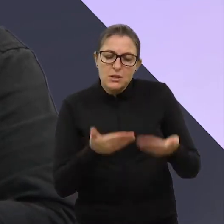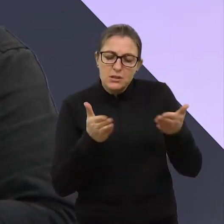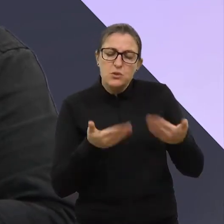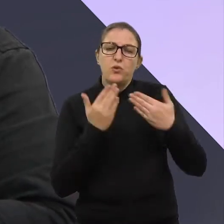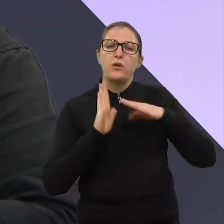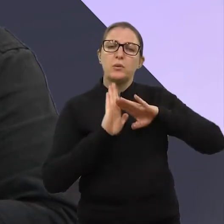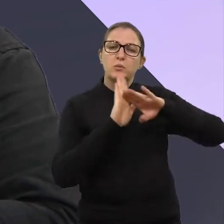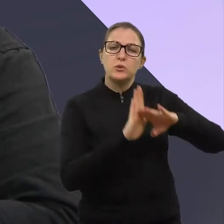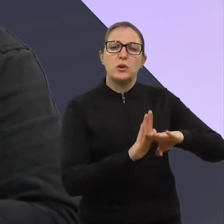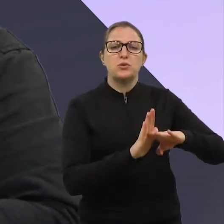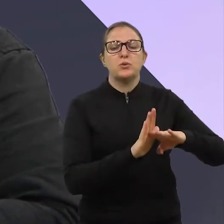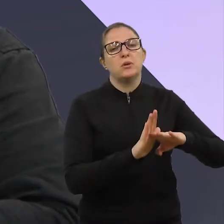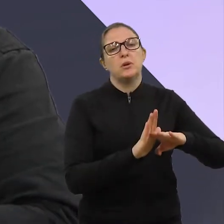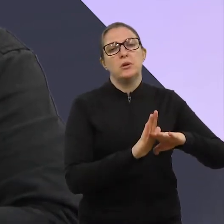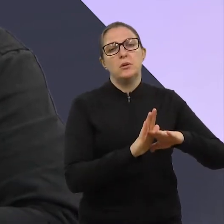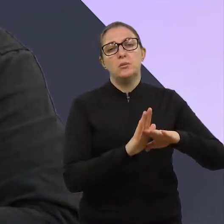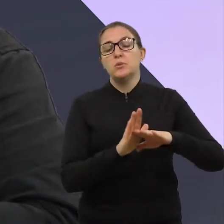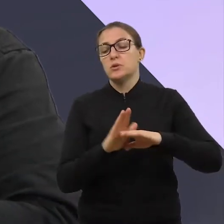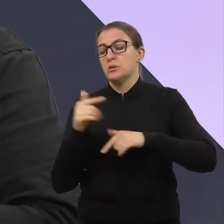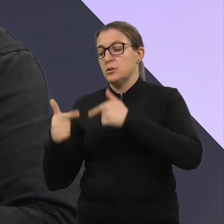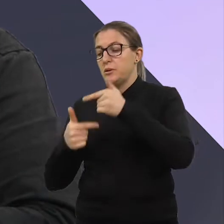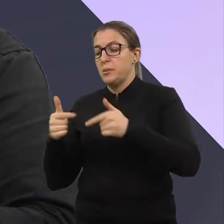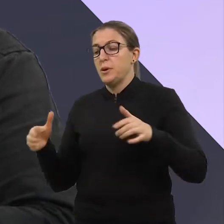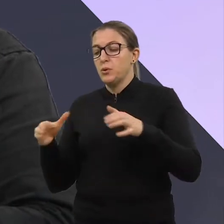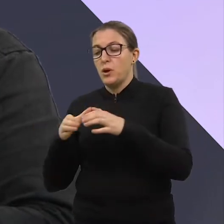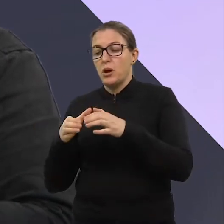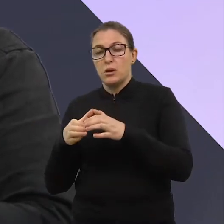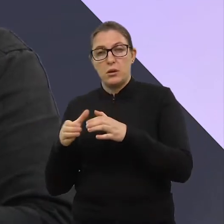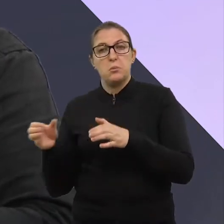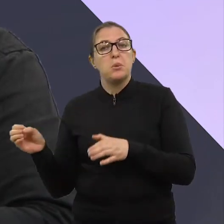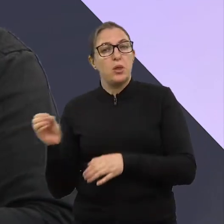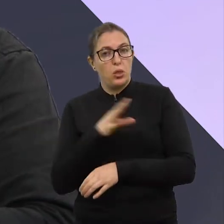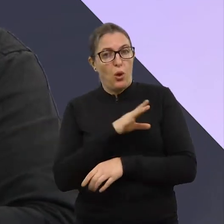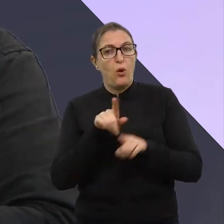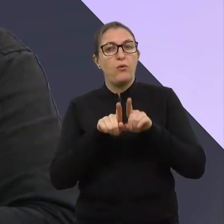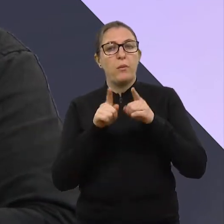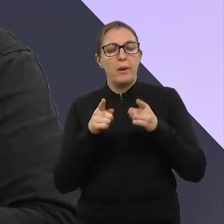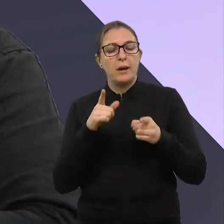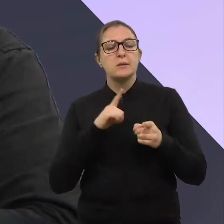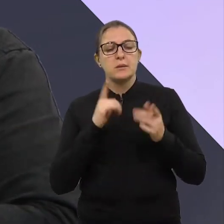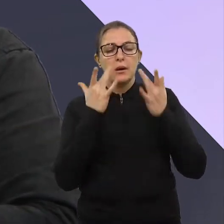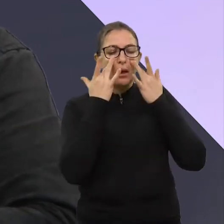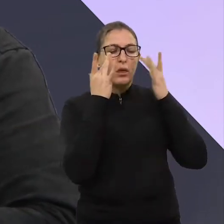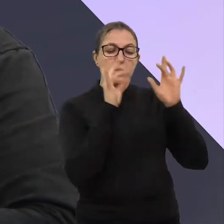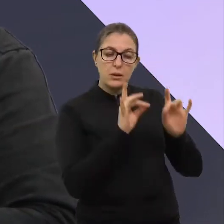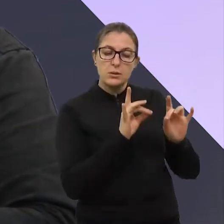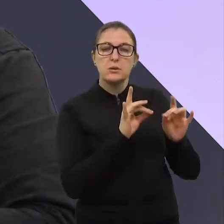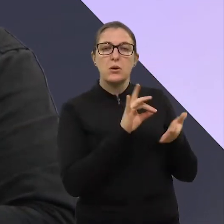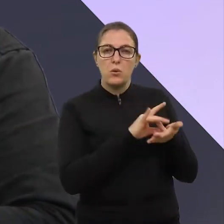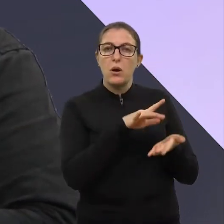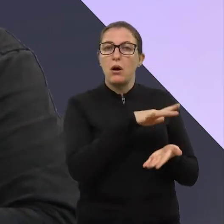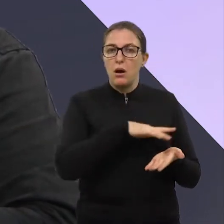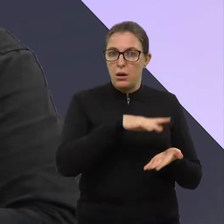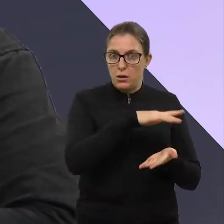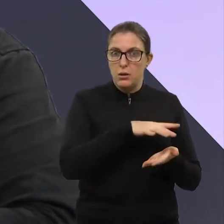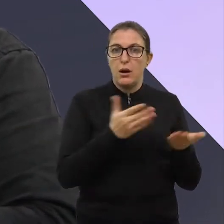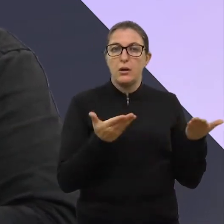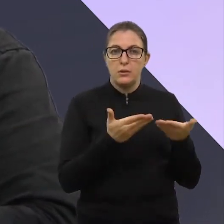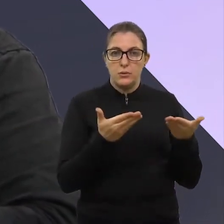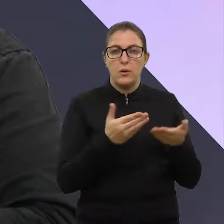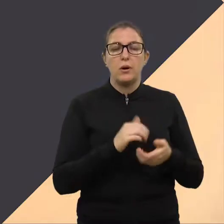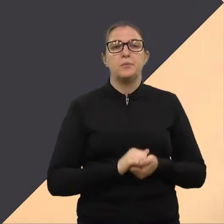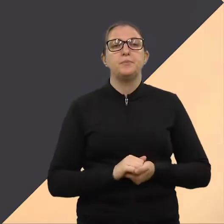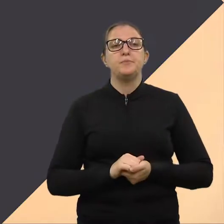trabalhando com uma equipe bastante nova, mas atenta a essa realidade e os nossos projetos vão acontecer em